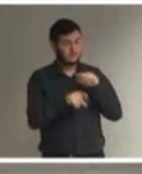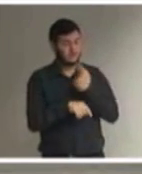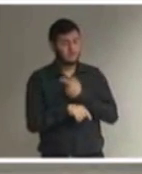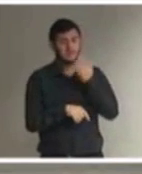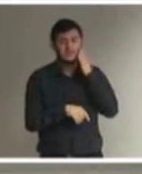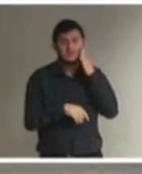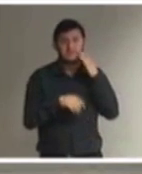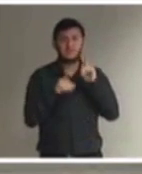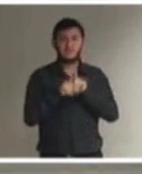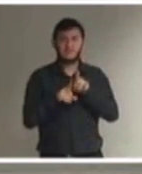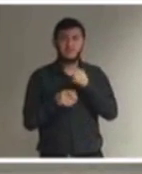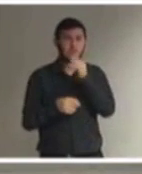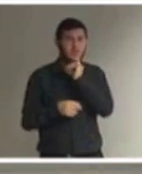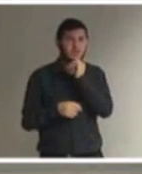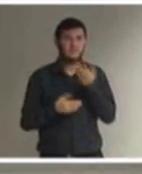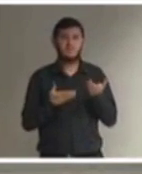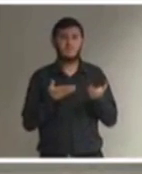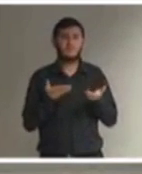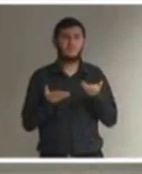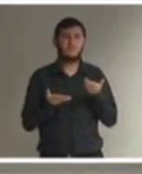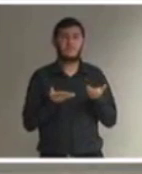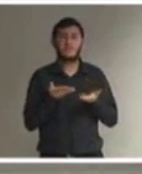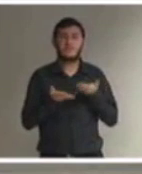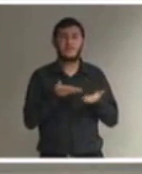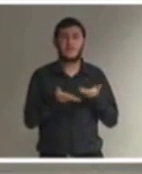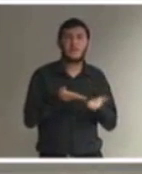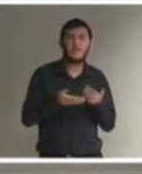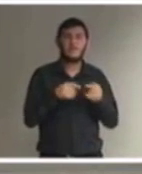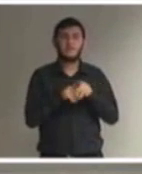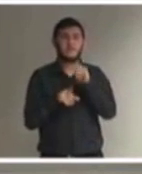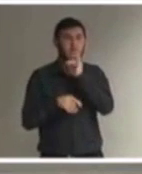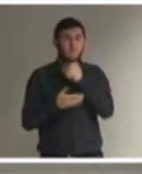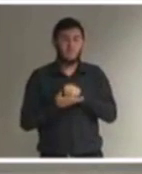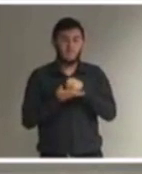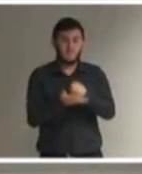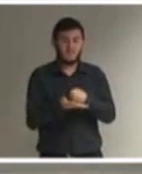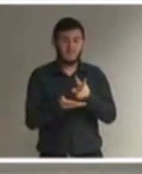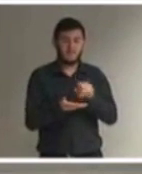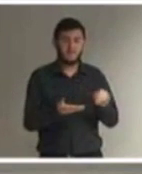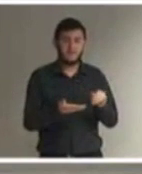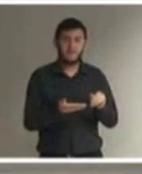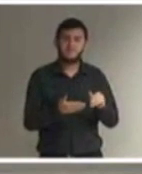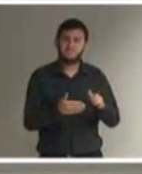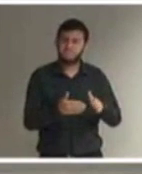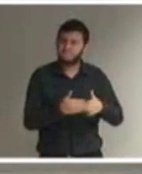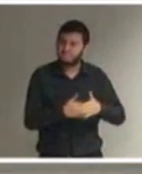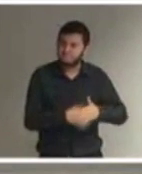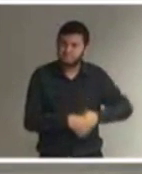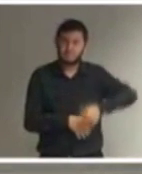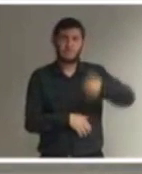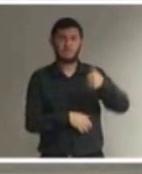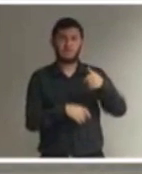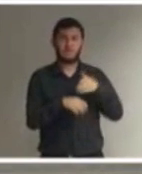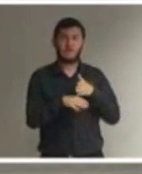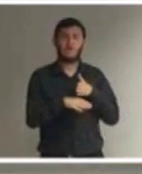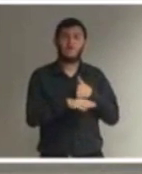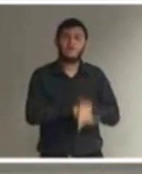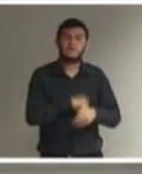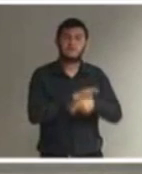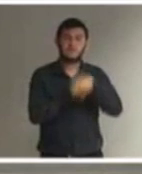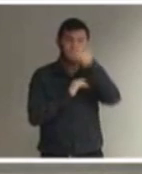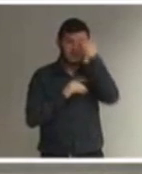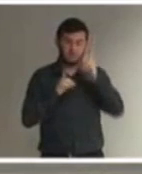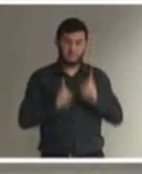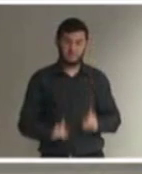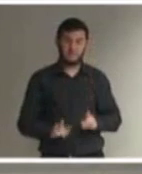realmente se tratar de uma oferta que vá melhorar o acesso da pessoa com deficiência, por exemplo,